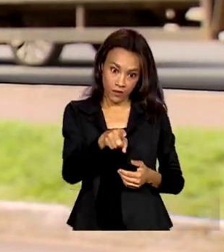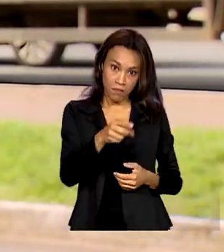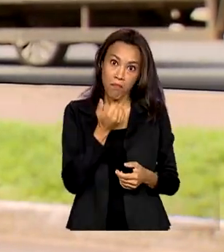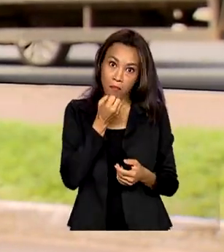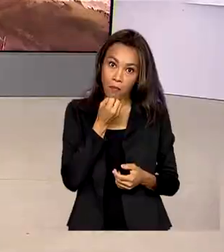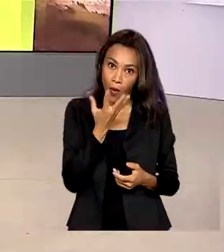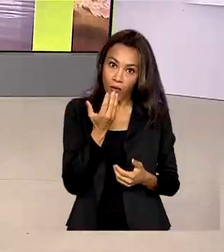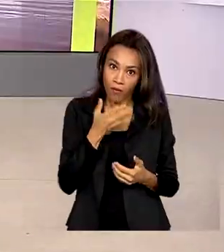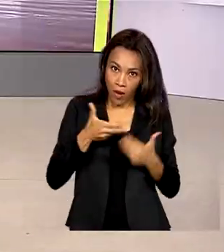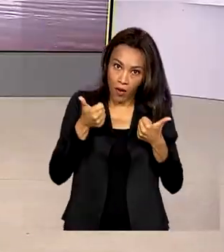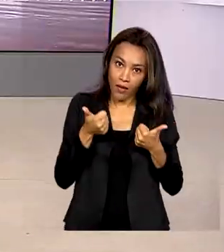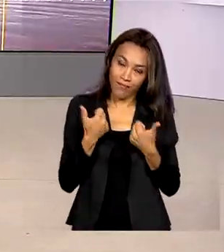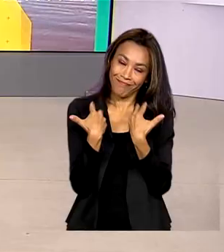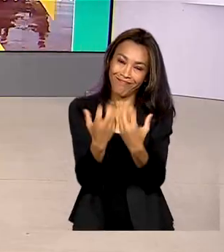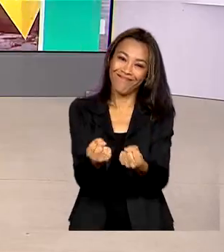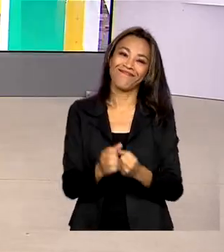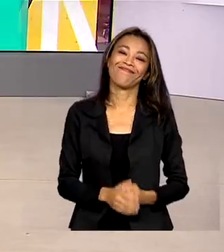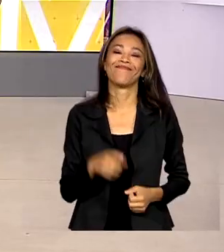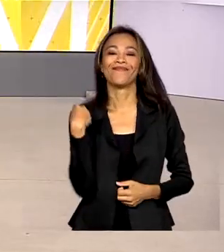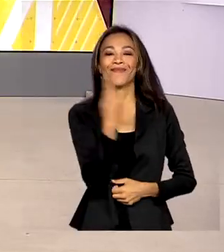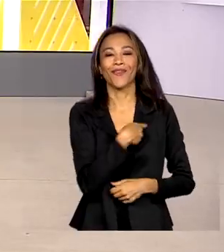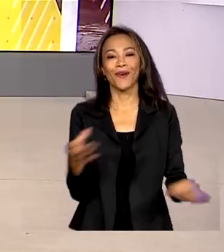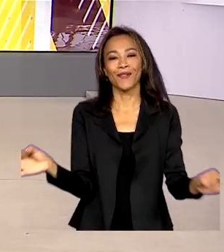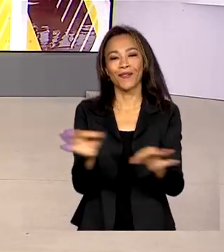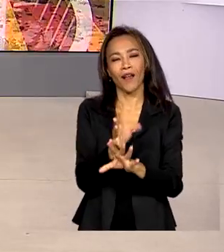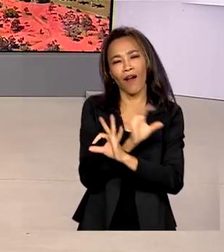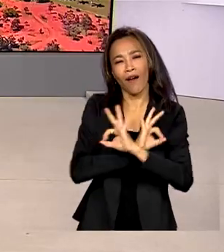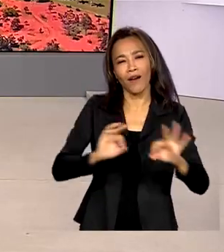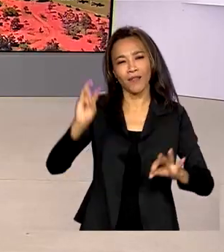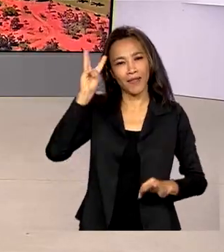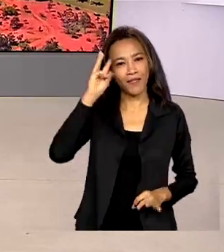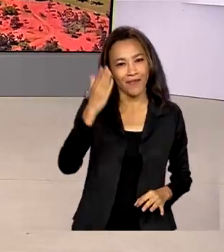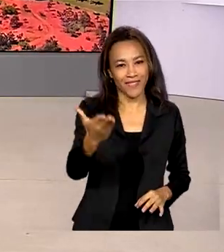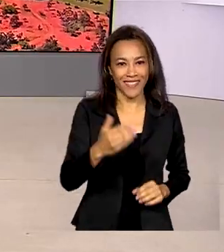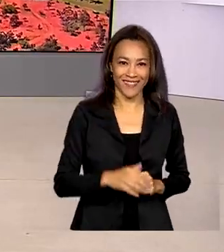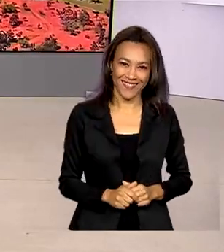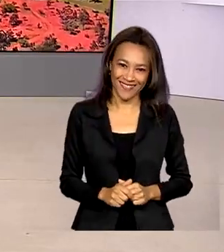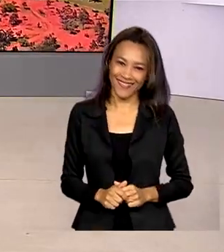será bem aceito. E a gente fica por aqui, uma ótima terça-feira para você.